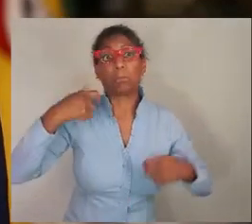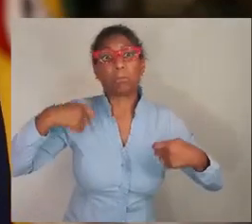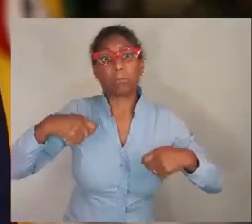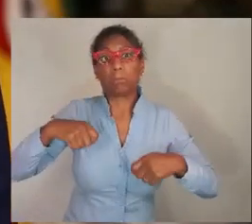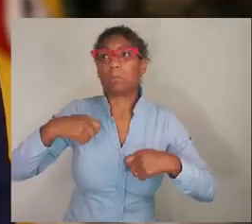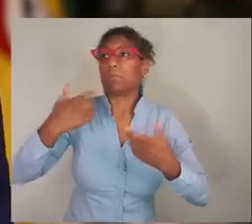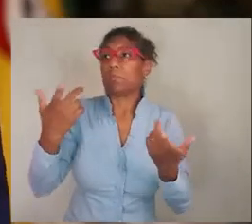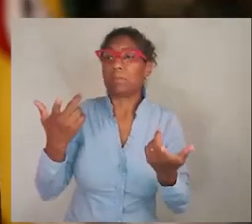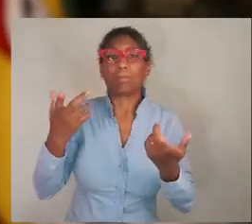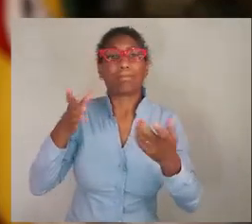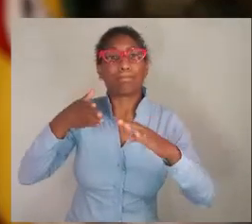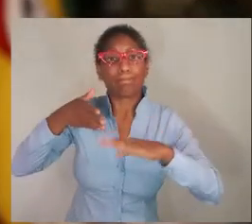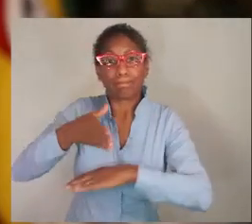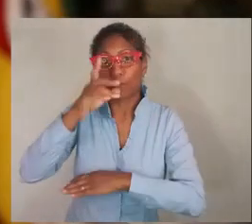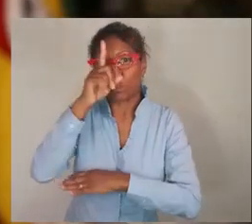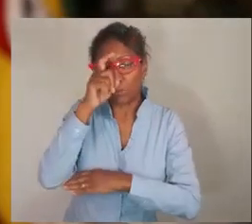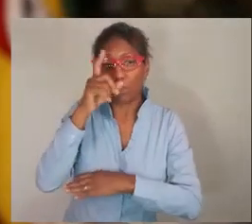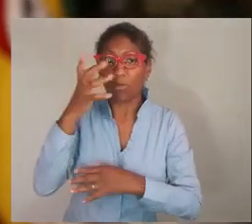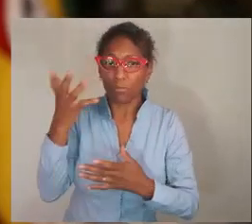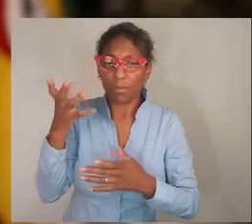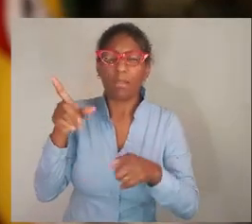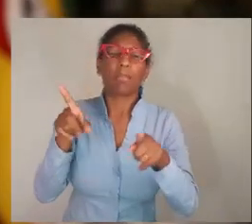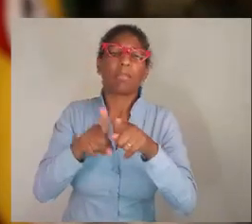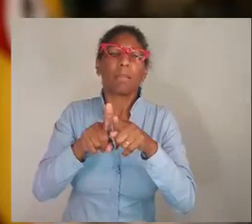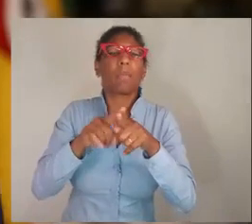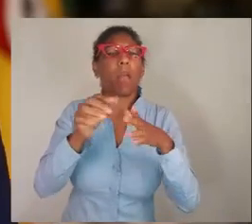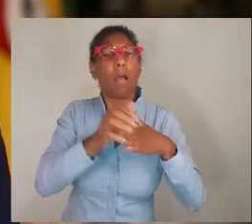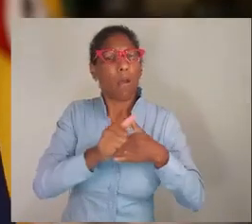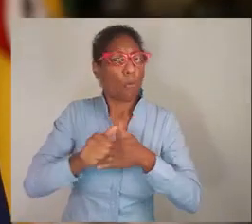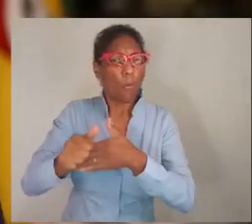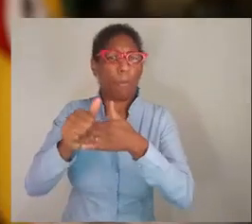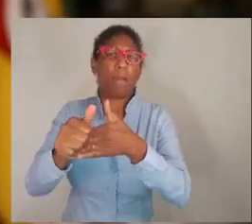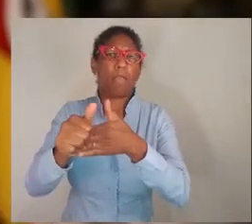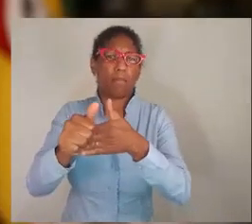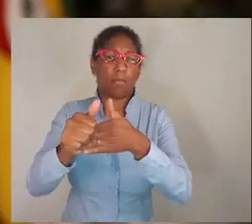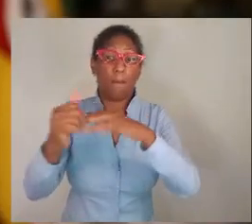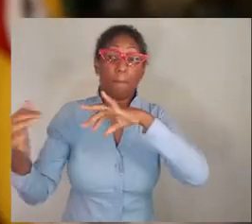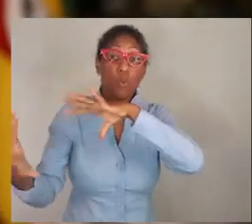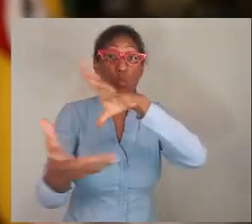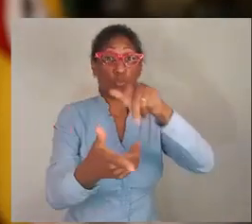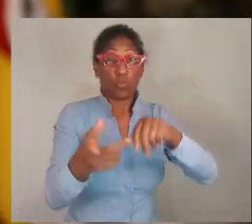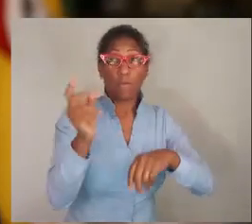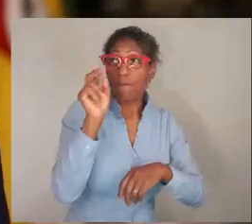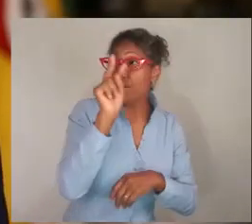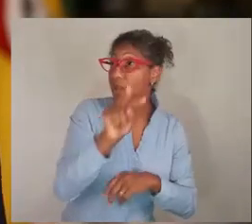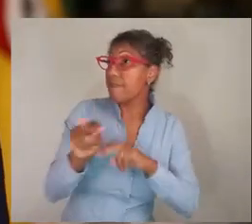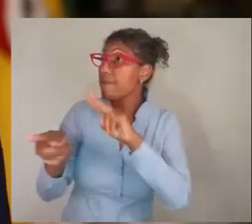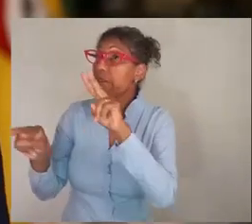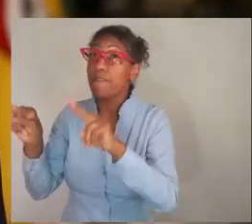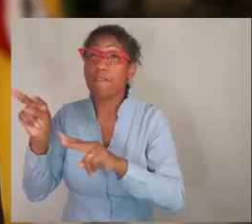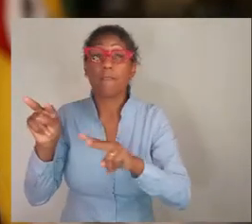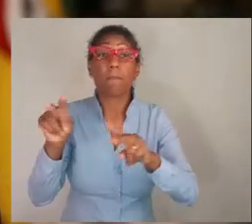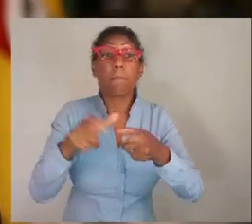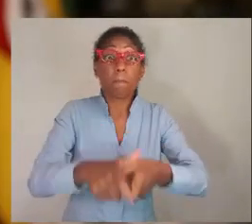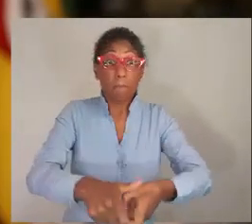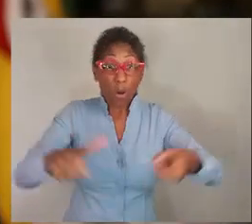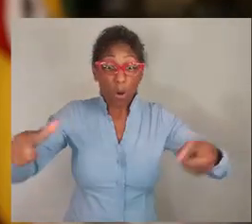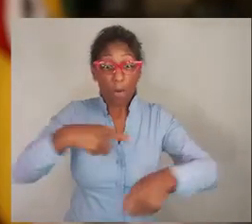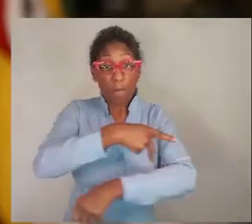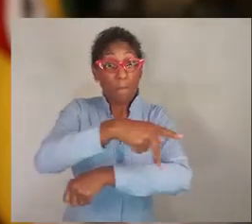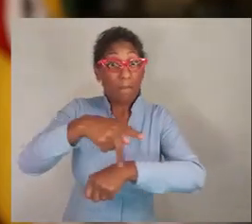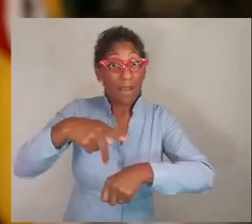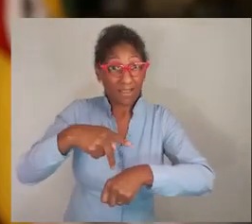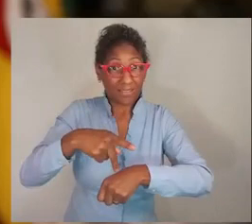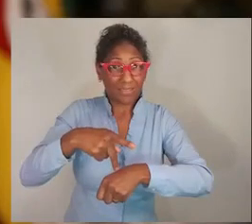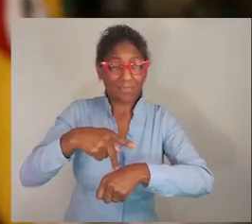demanda por internações. Certamente acompanham também o que está acontecendo no mundo. Em todas as maiores